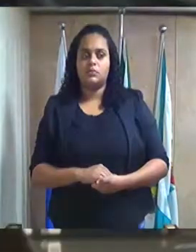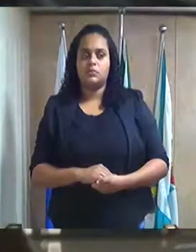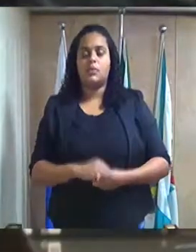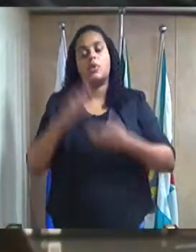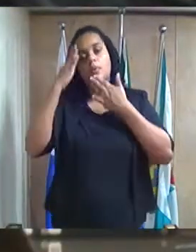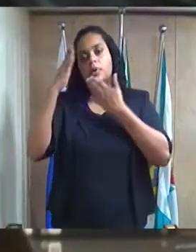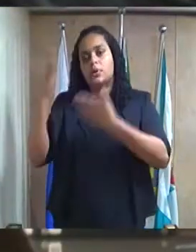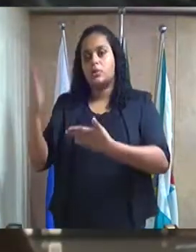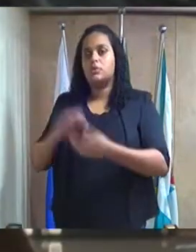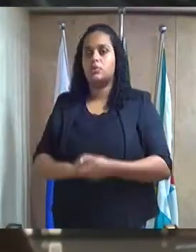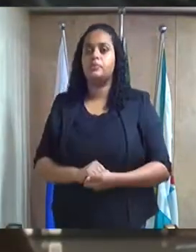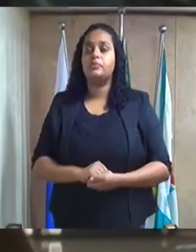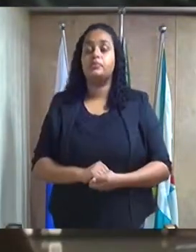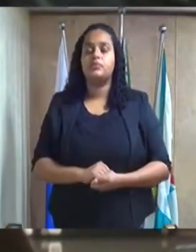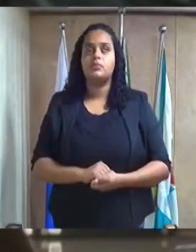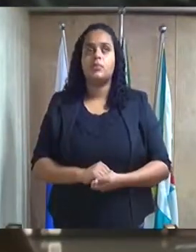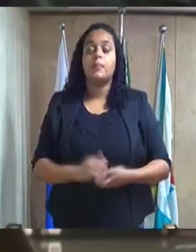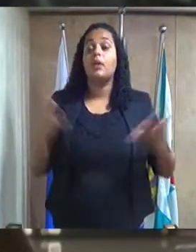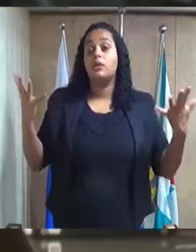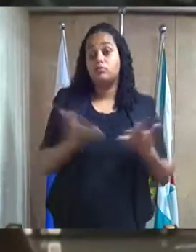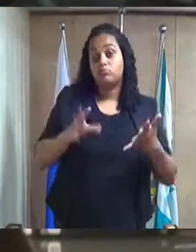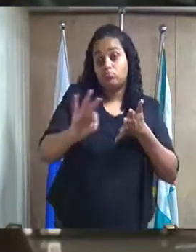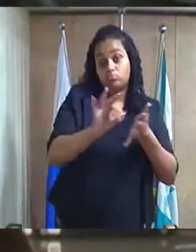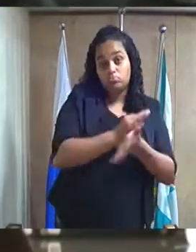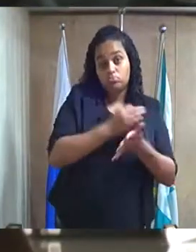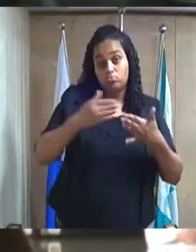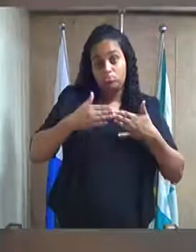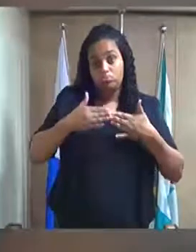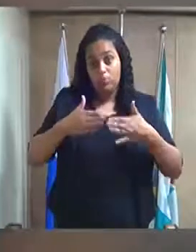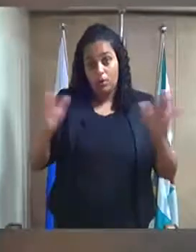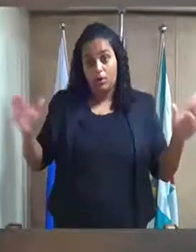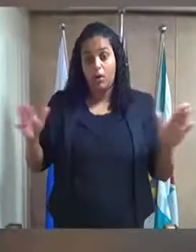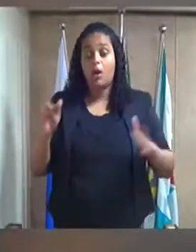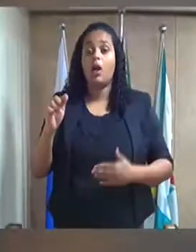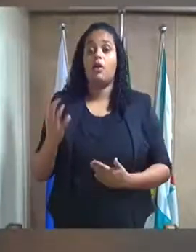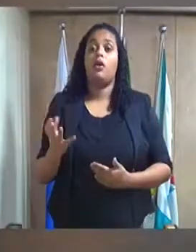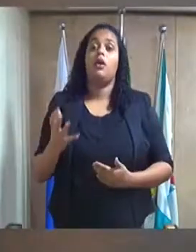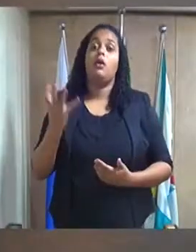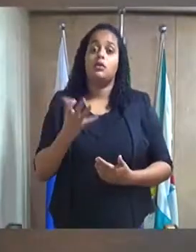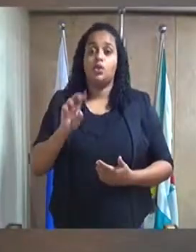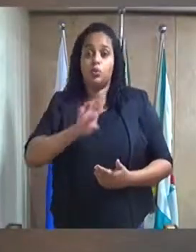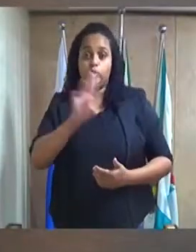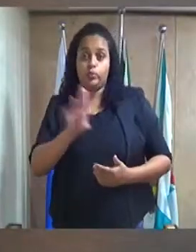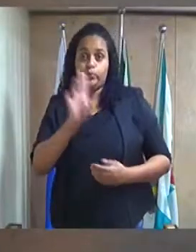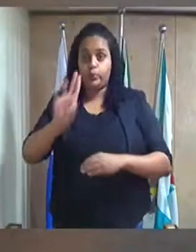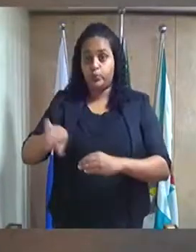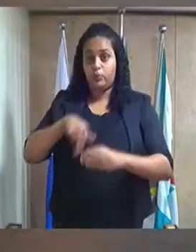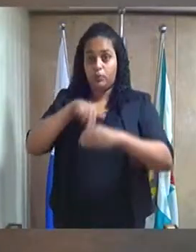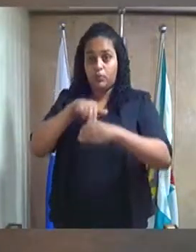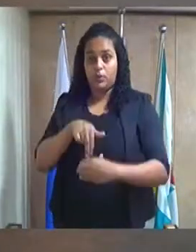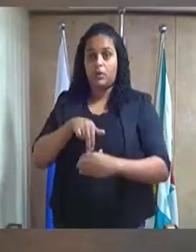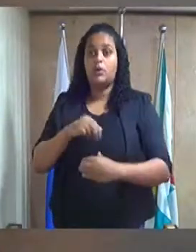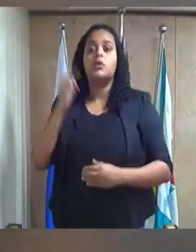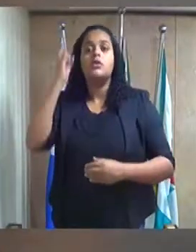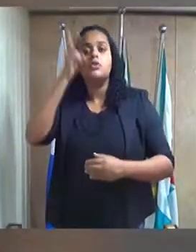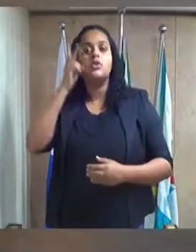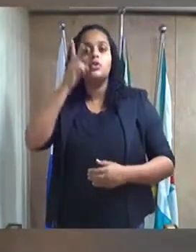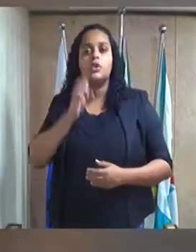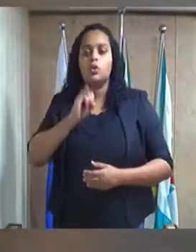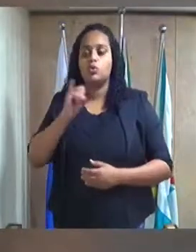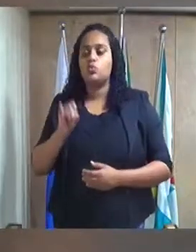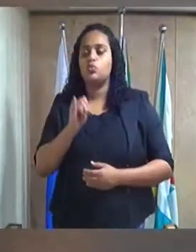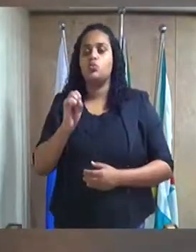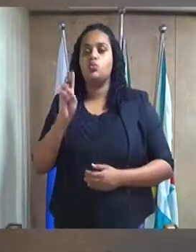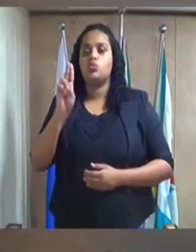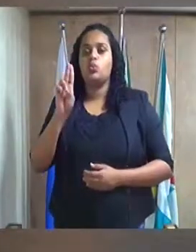Obrigado. Nesse momento, as inscrições estão abertas para quem quiser fazer uso da palavra. Por ordem de inscrição, Vereadora Juliana